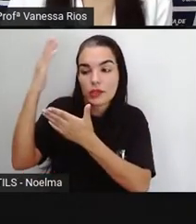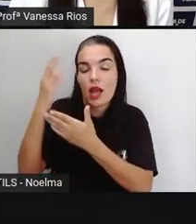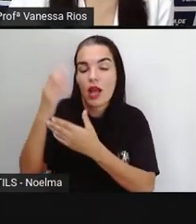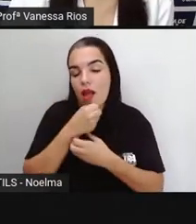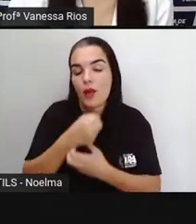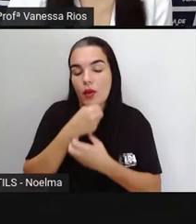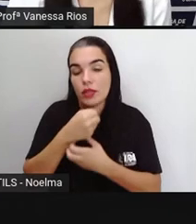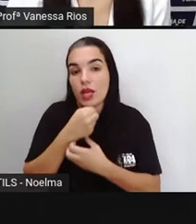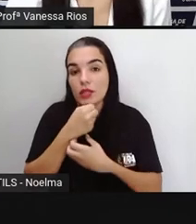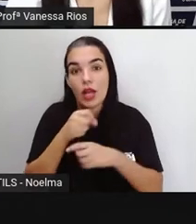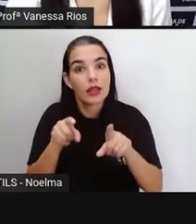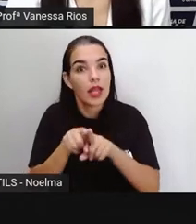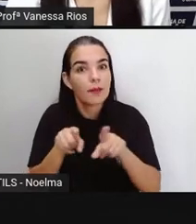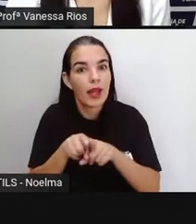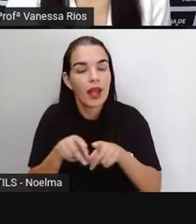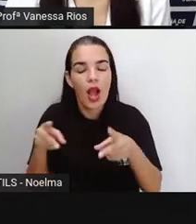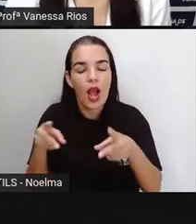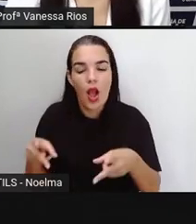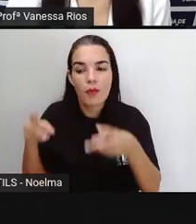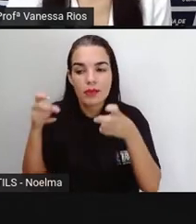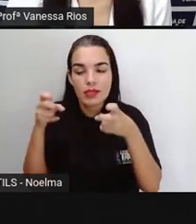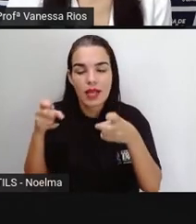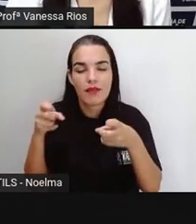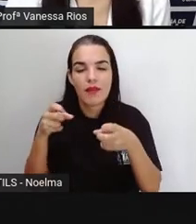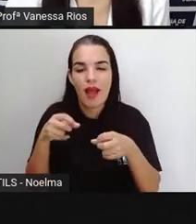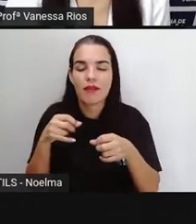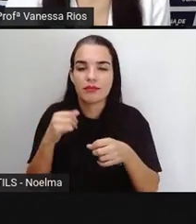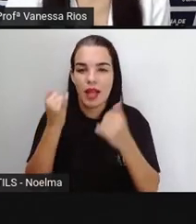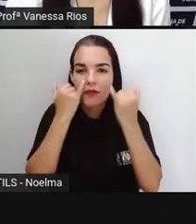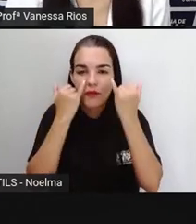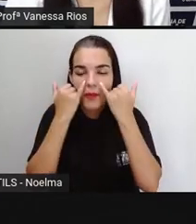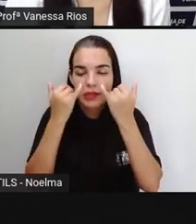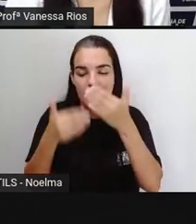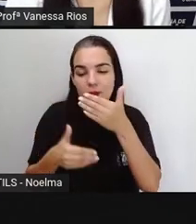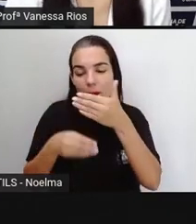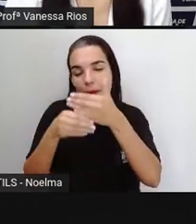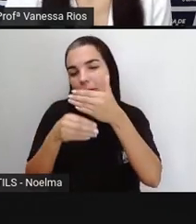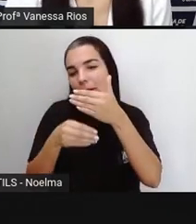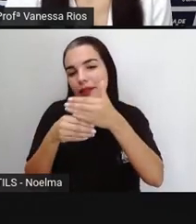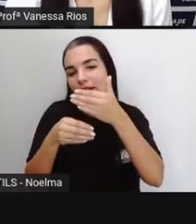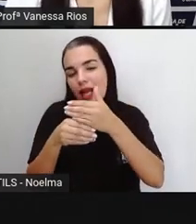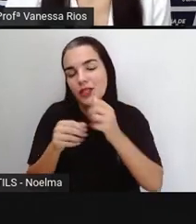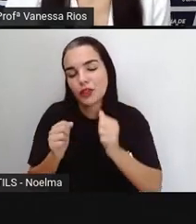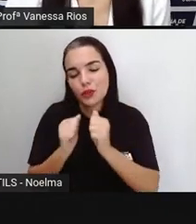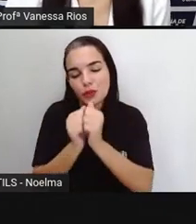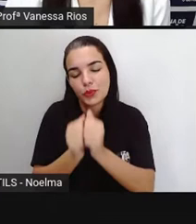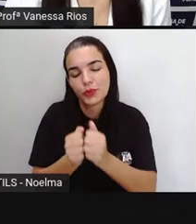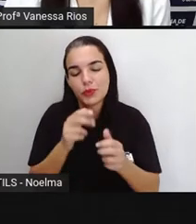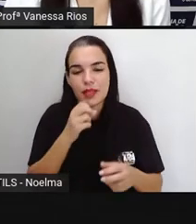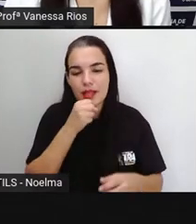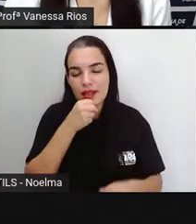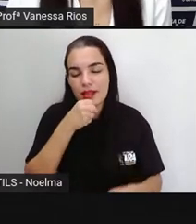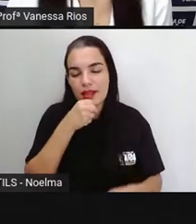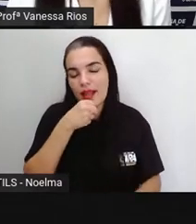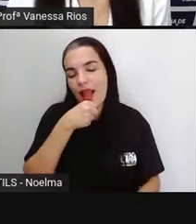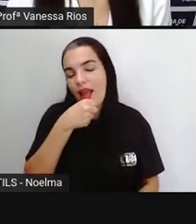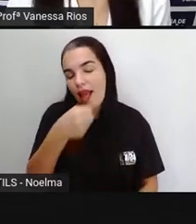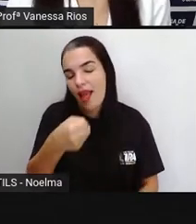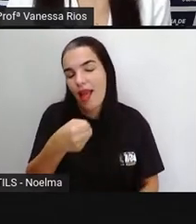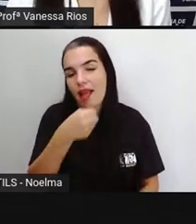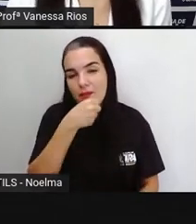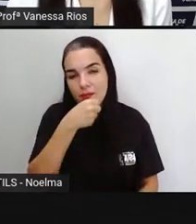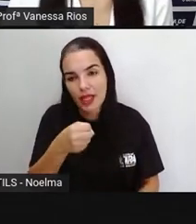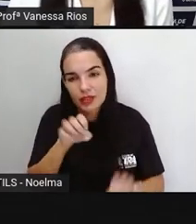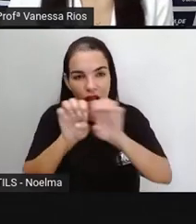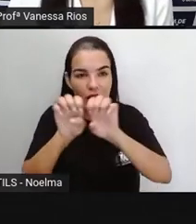observar aí também as informações complementares trazidas aí por toda essa estrutura, né? Por toda a